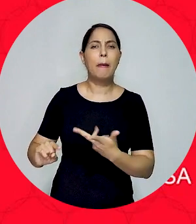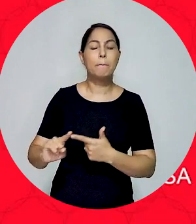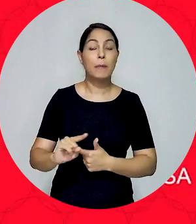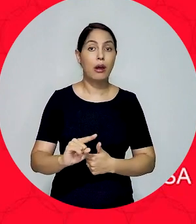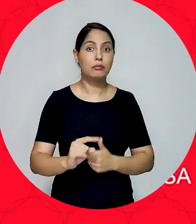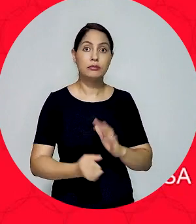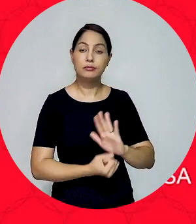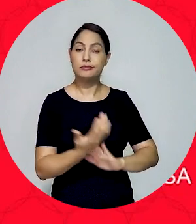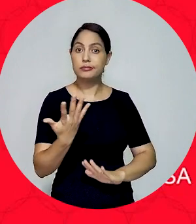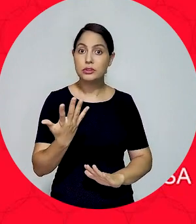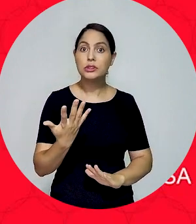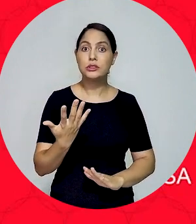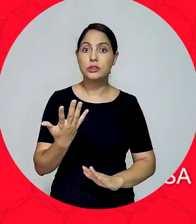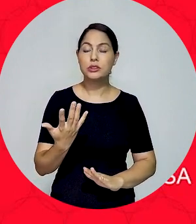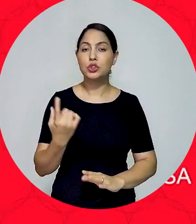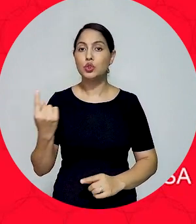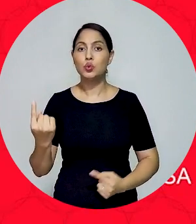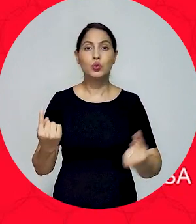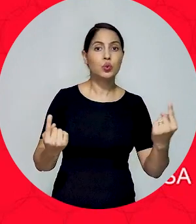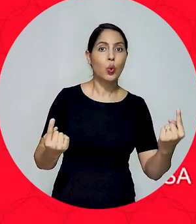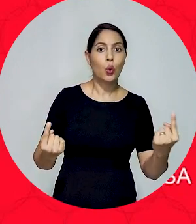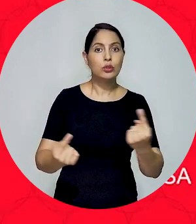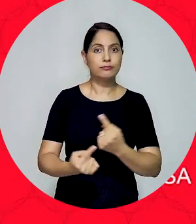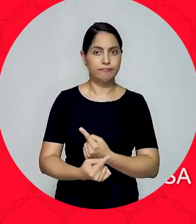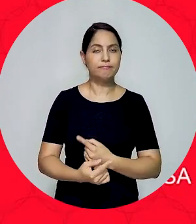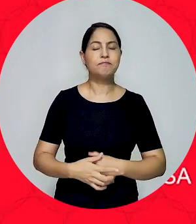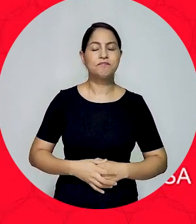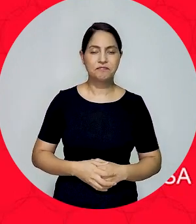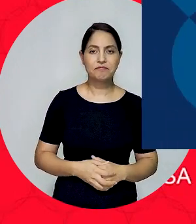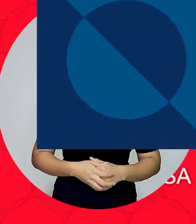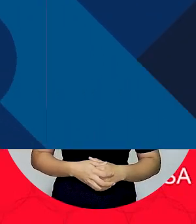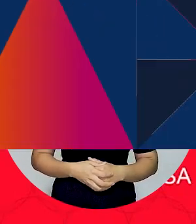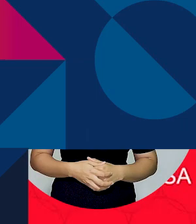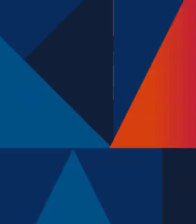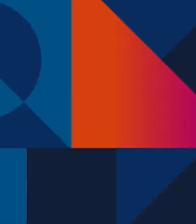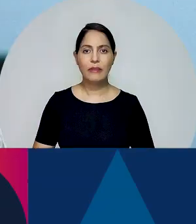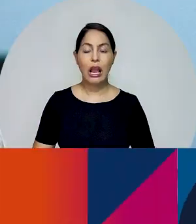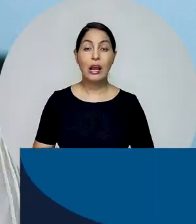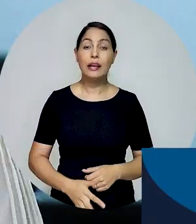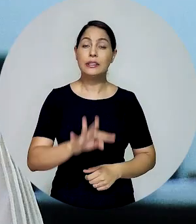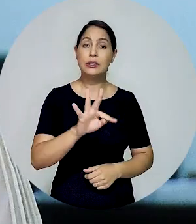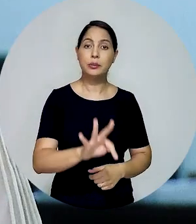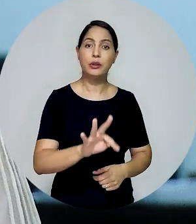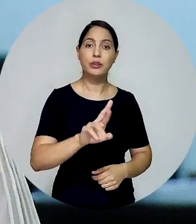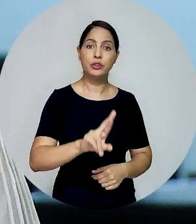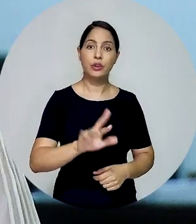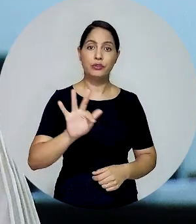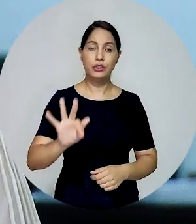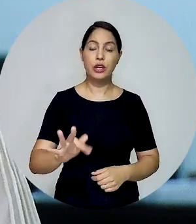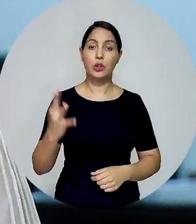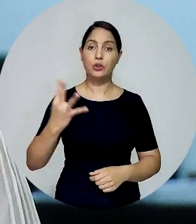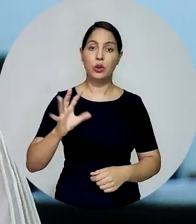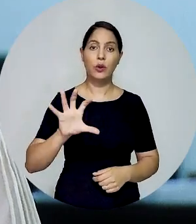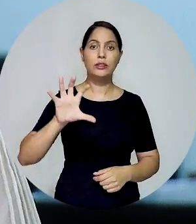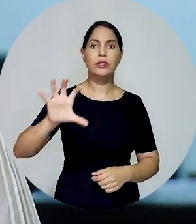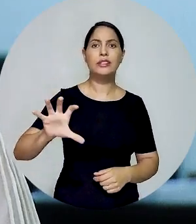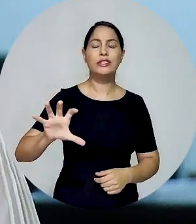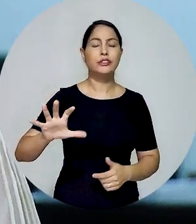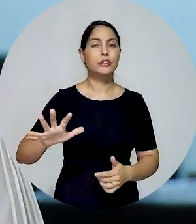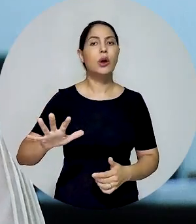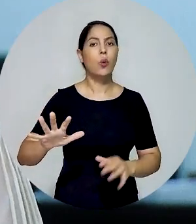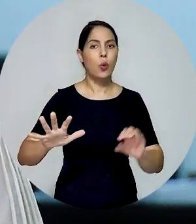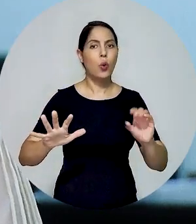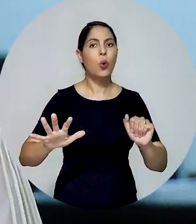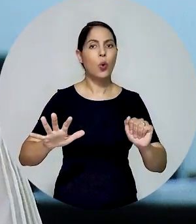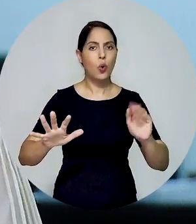que determinadas questões implicam com outras. O Tribunal Regional Federal da 4ª